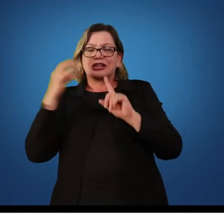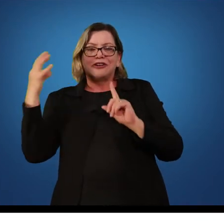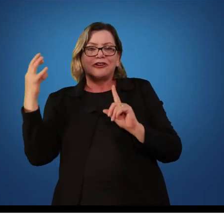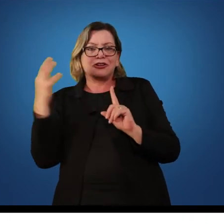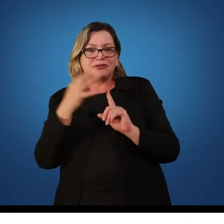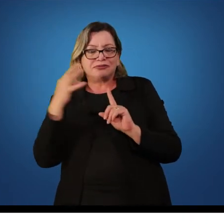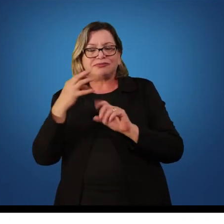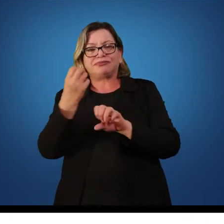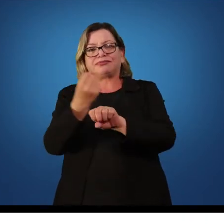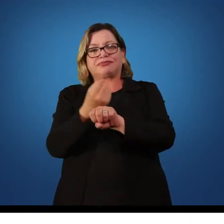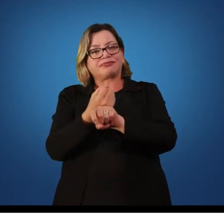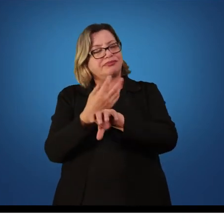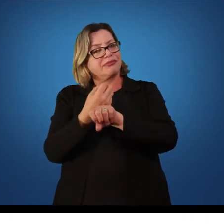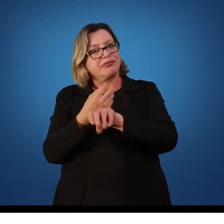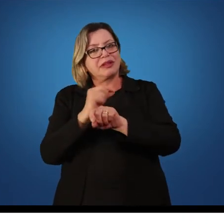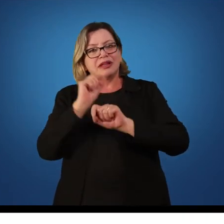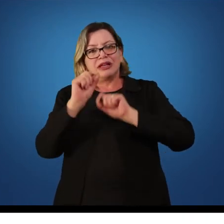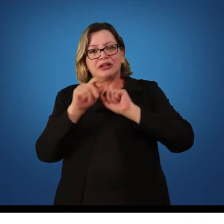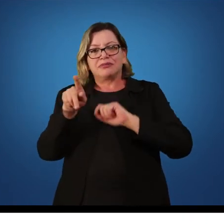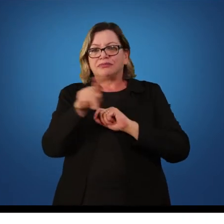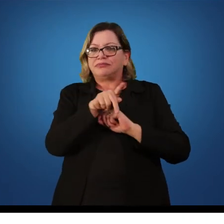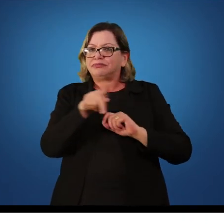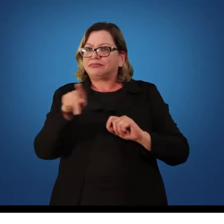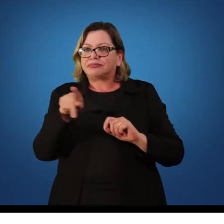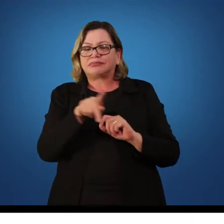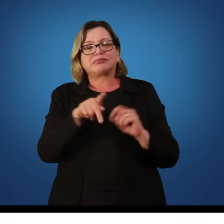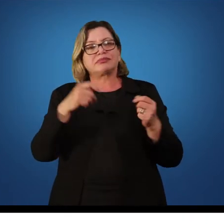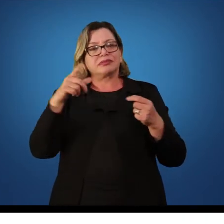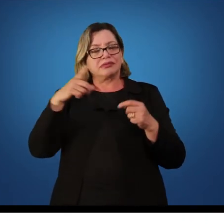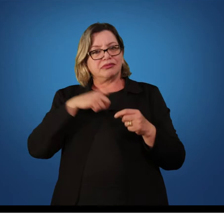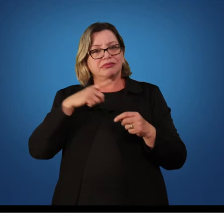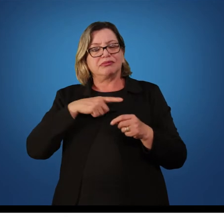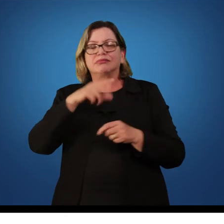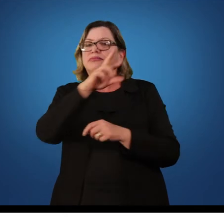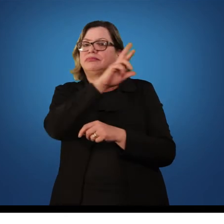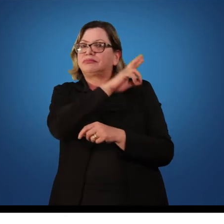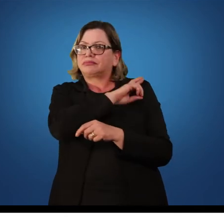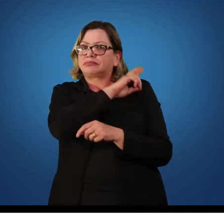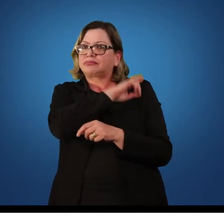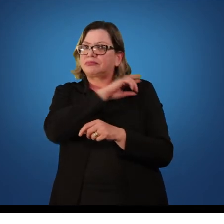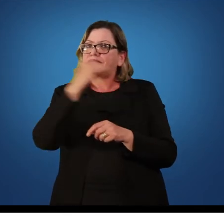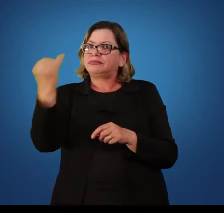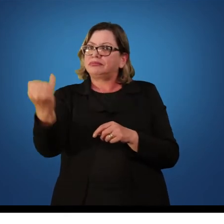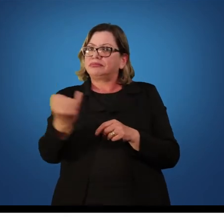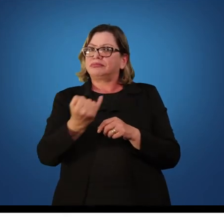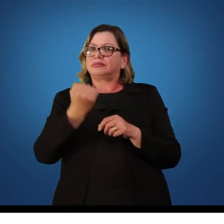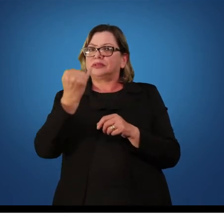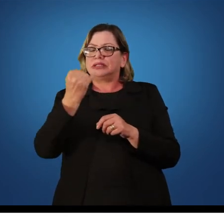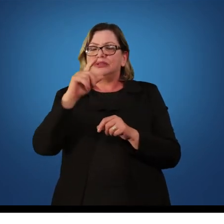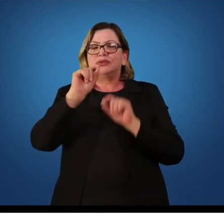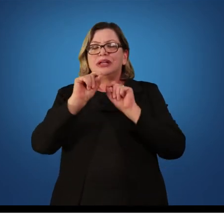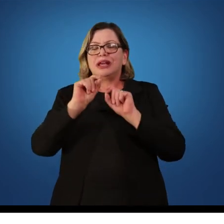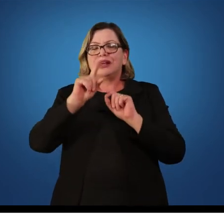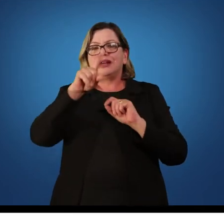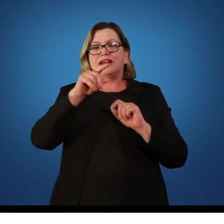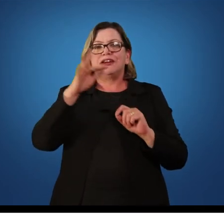-aprendizagem e que o professor tem um papel importante é o feedback.